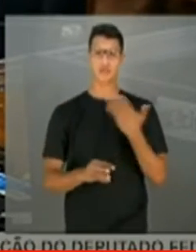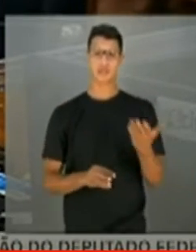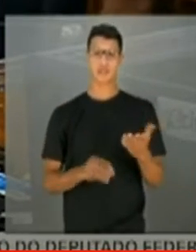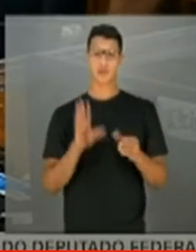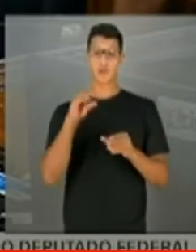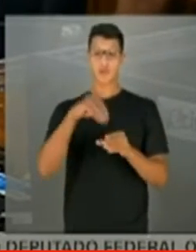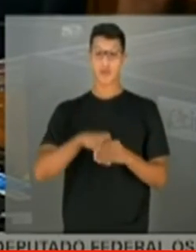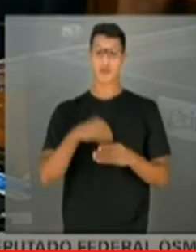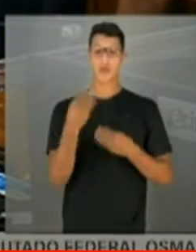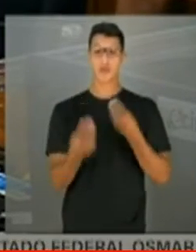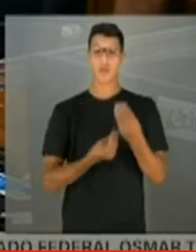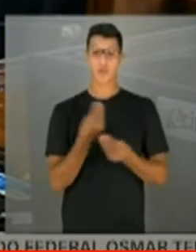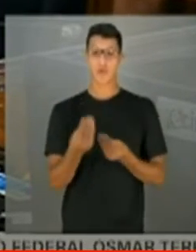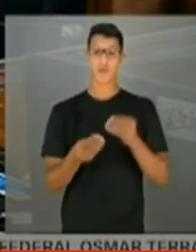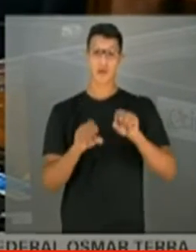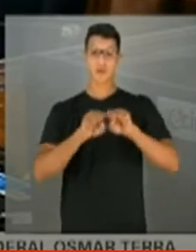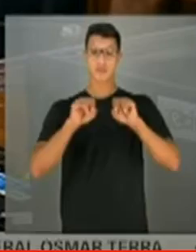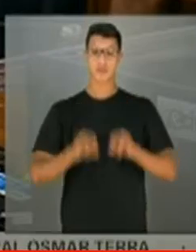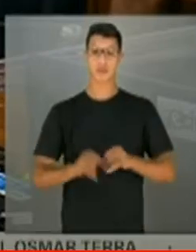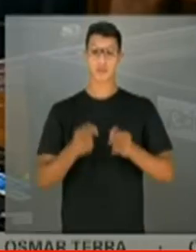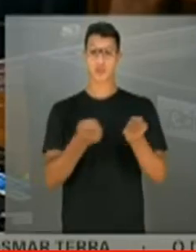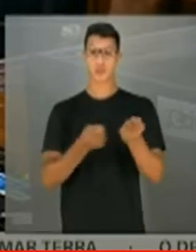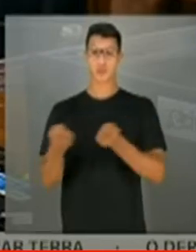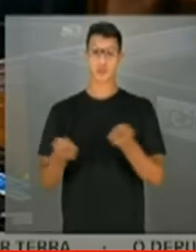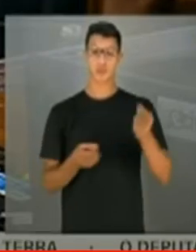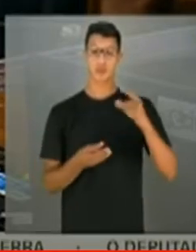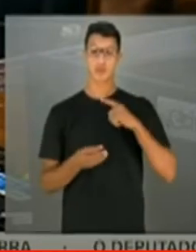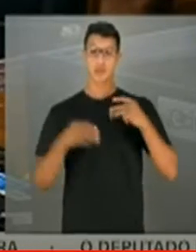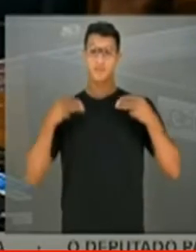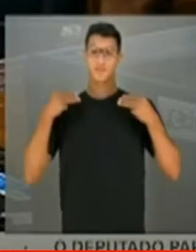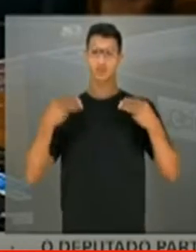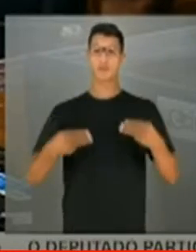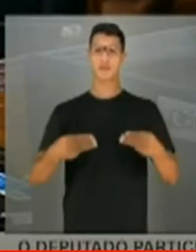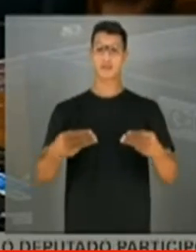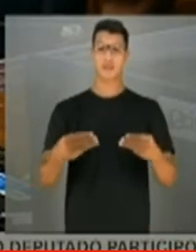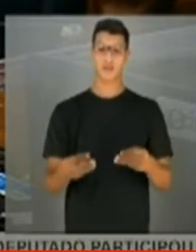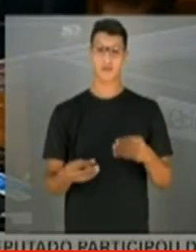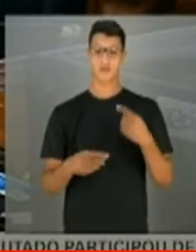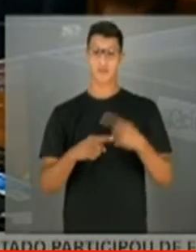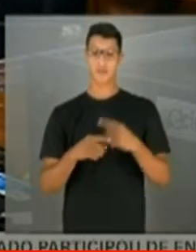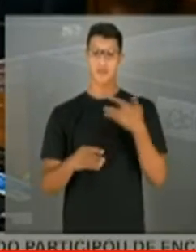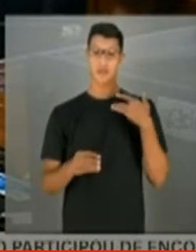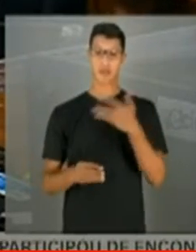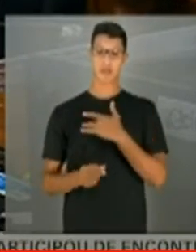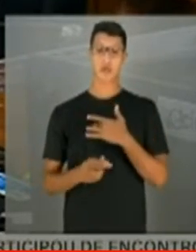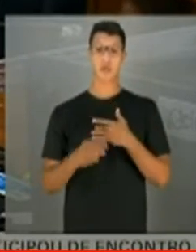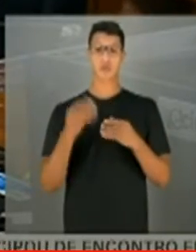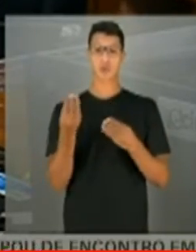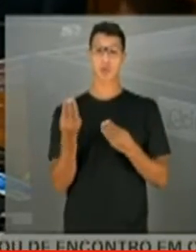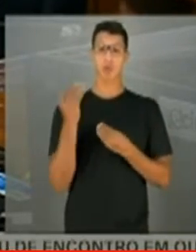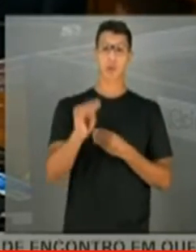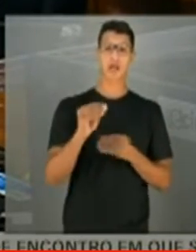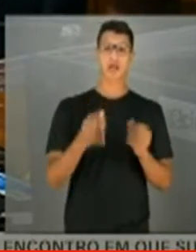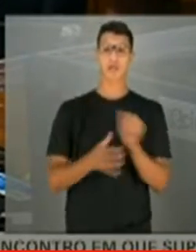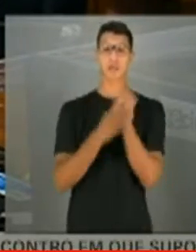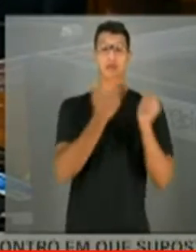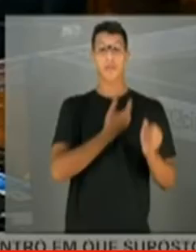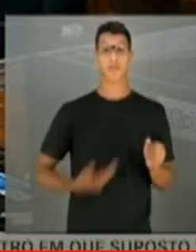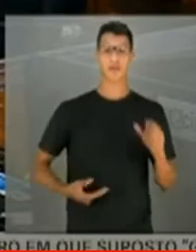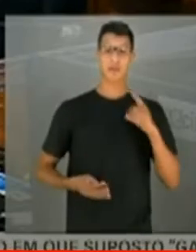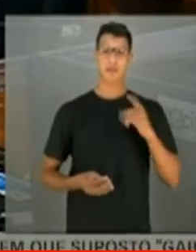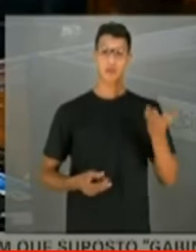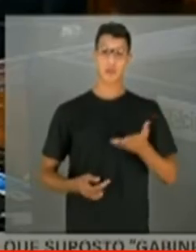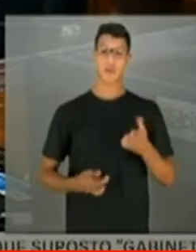internamente, como é que está a questão do sistema de controle financeiro do Ministério? Porque a saúde, bastaria colocar a segurança pública, tem isso hoje.